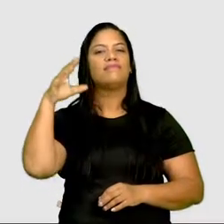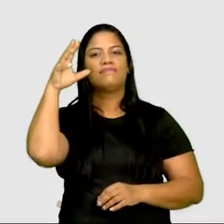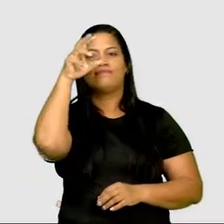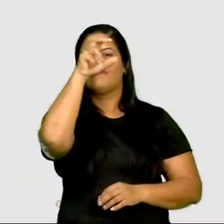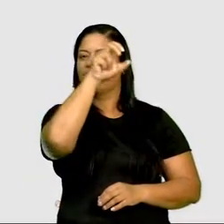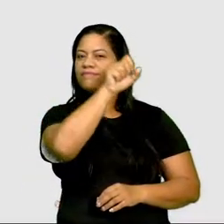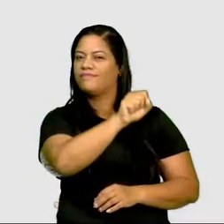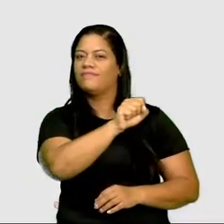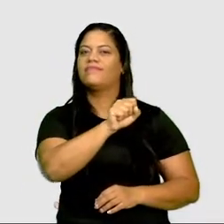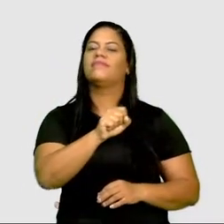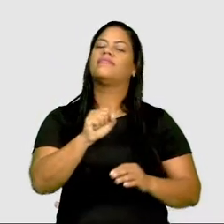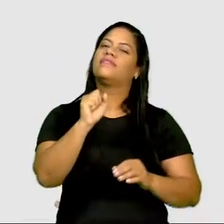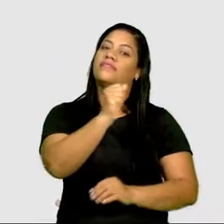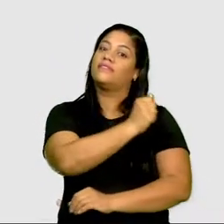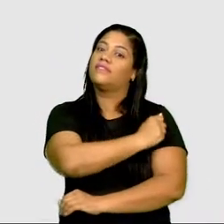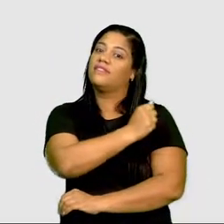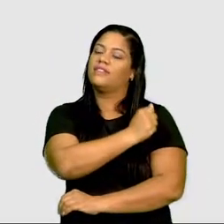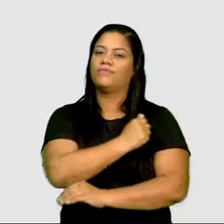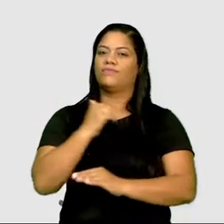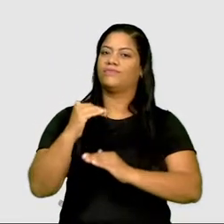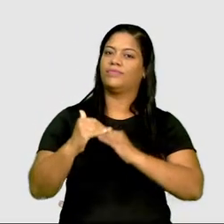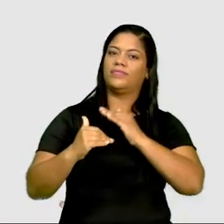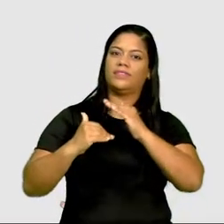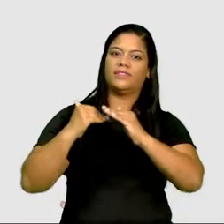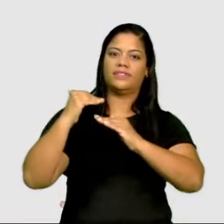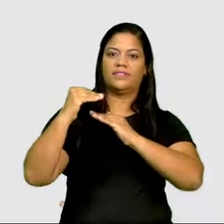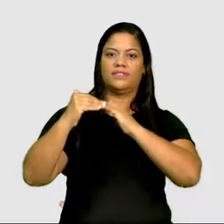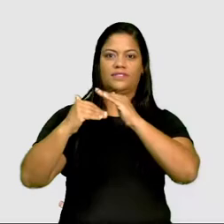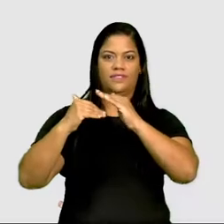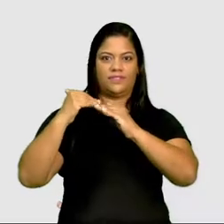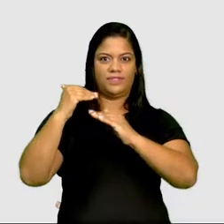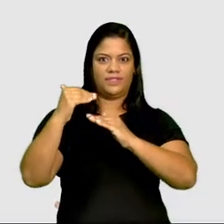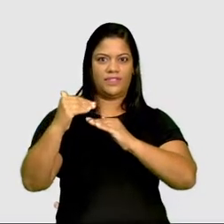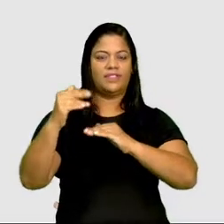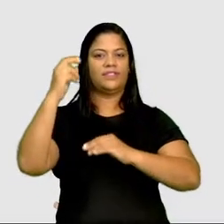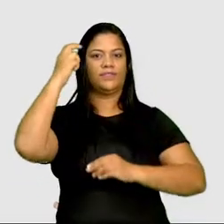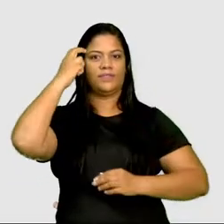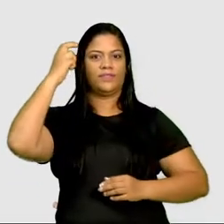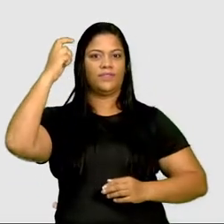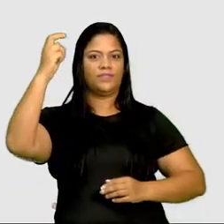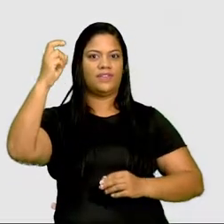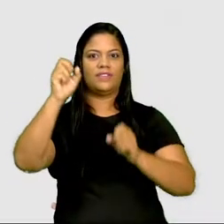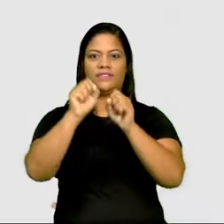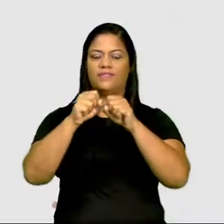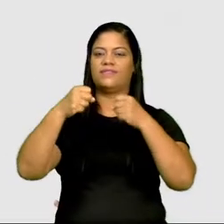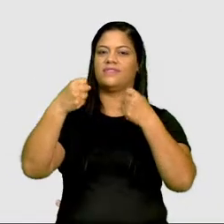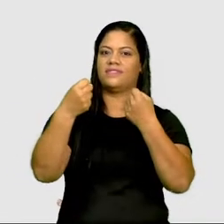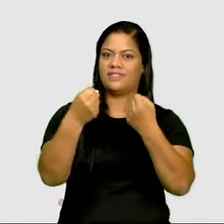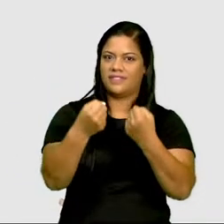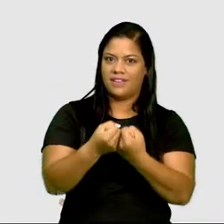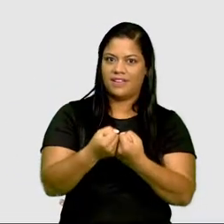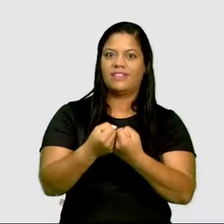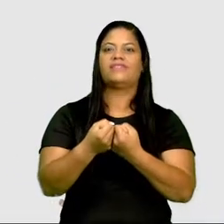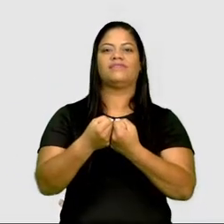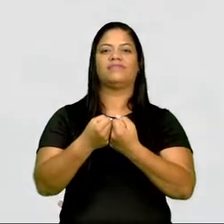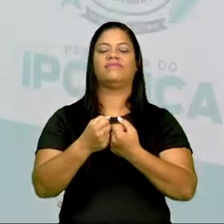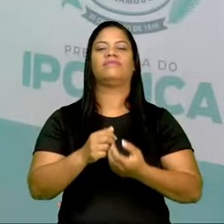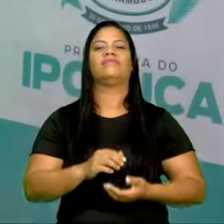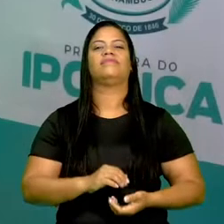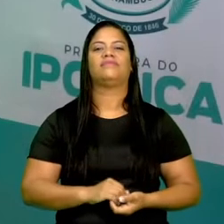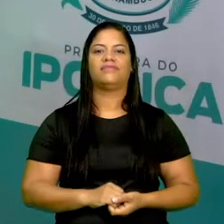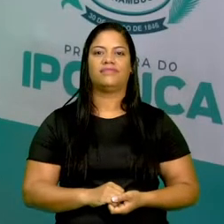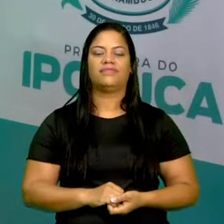os alunos, desenvolvendo aspectos culturais, sociais e cognitivos.